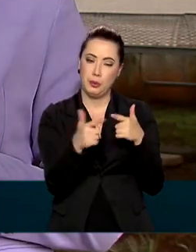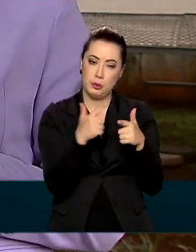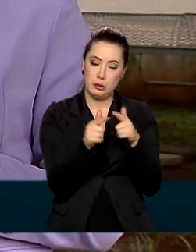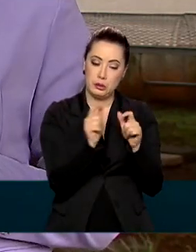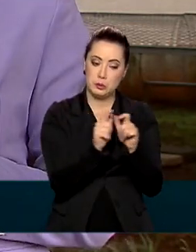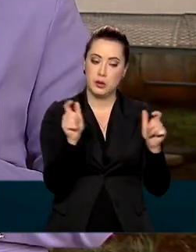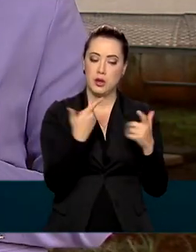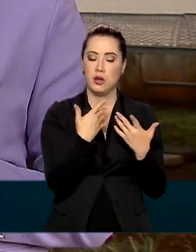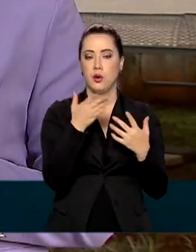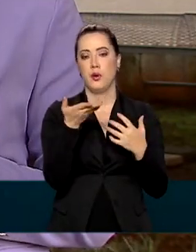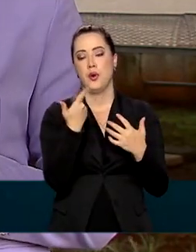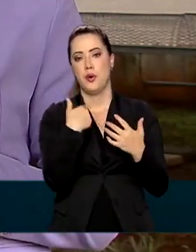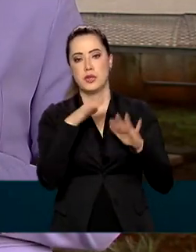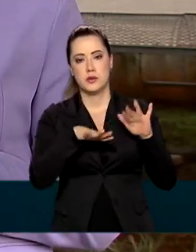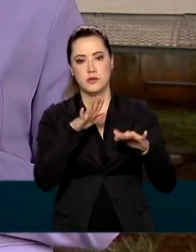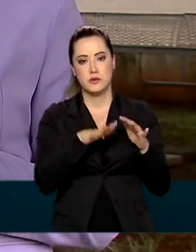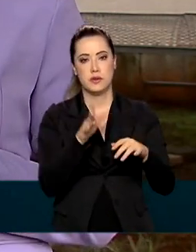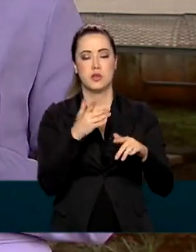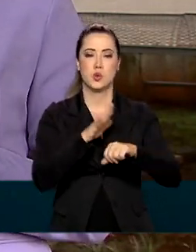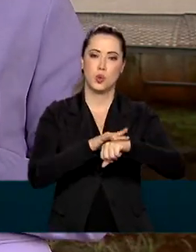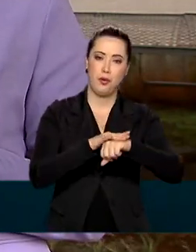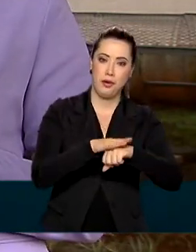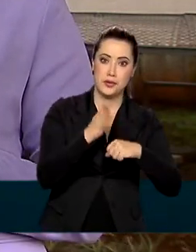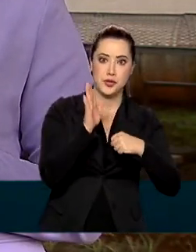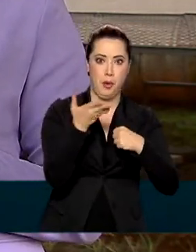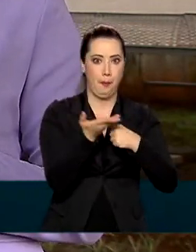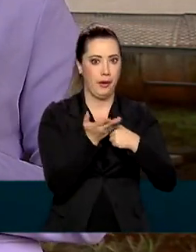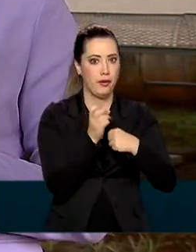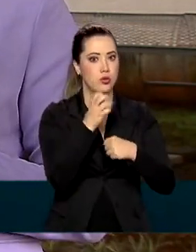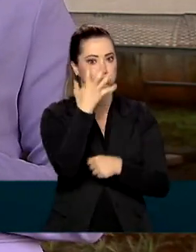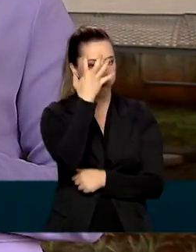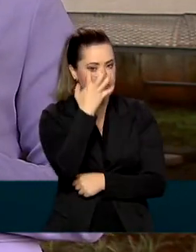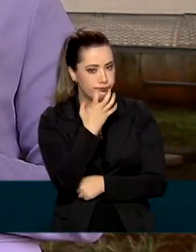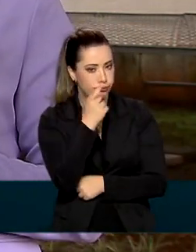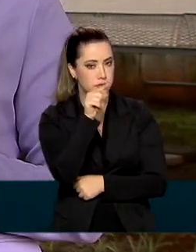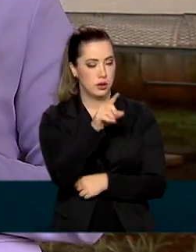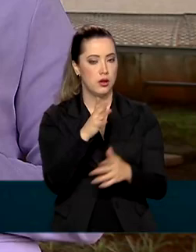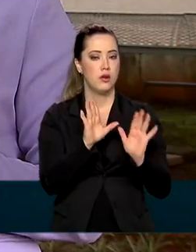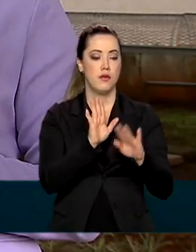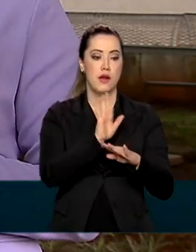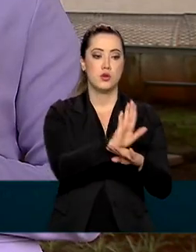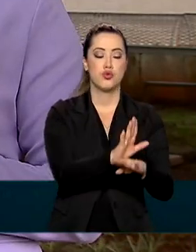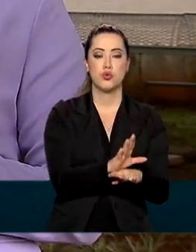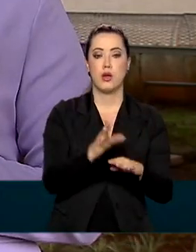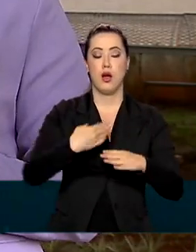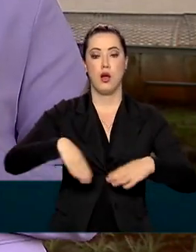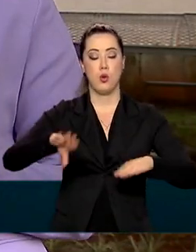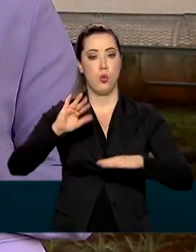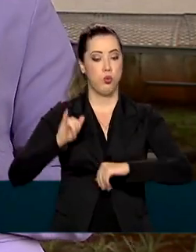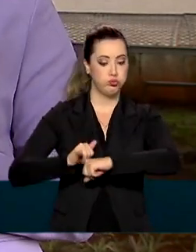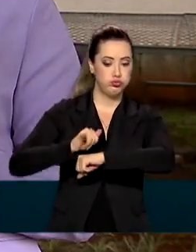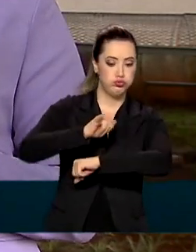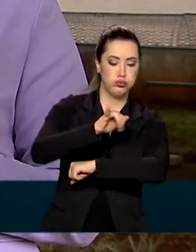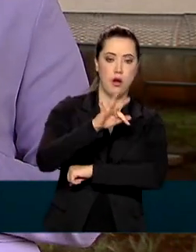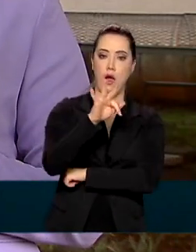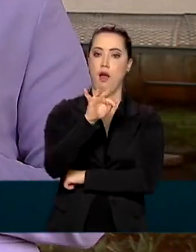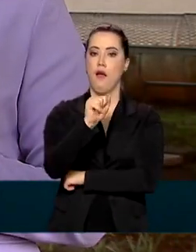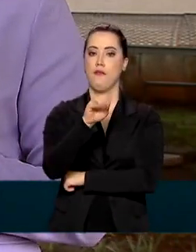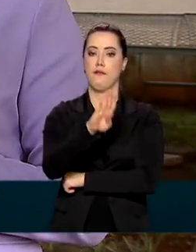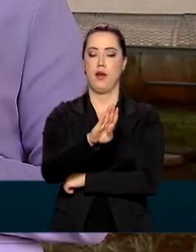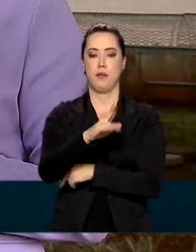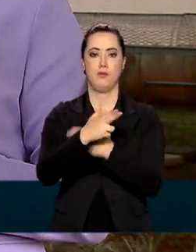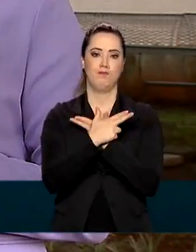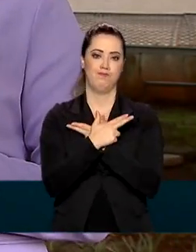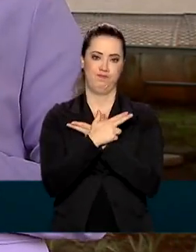com uso de UTIs aéreas da FAB. As remoções vão ocorrer tanto dos municípios do interior para Manaus, quanto